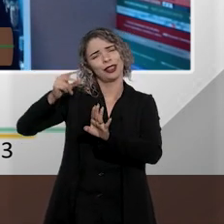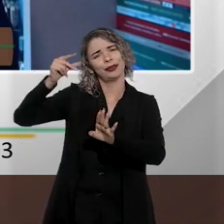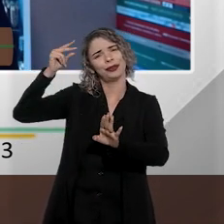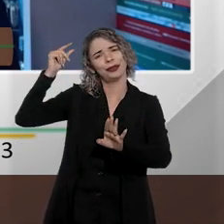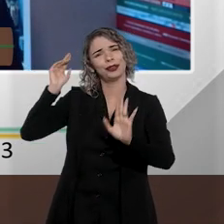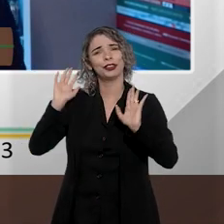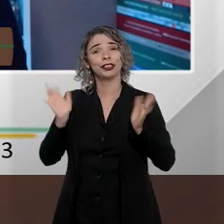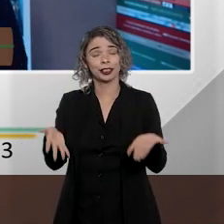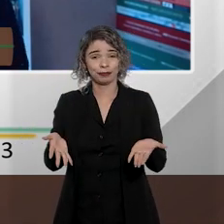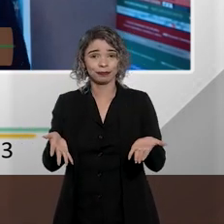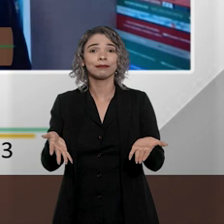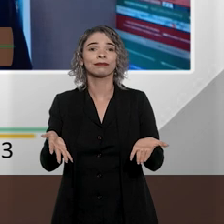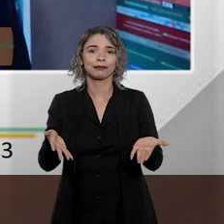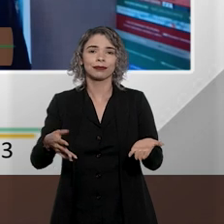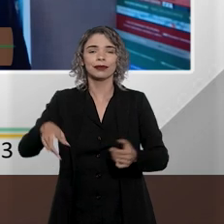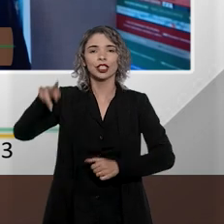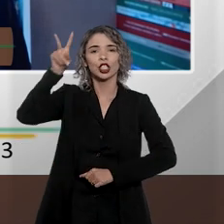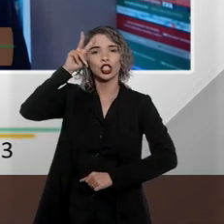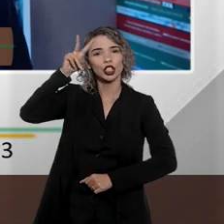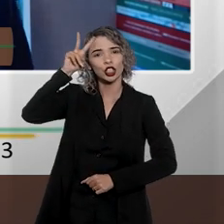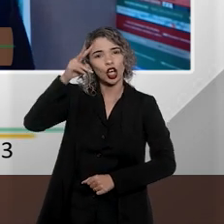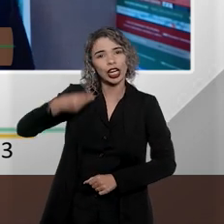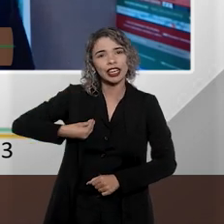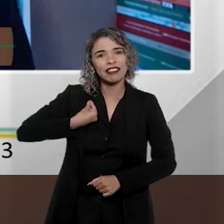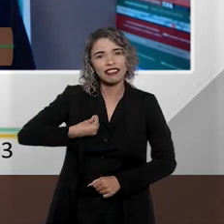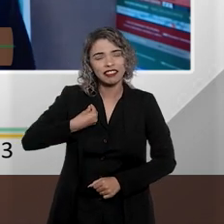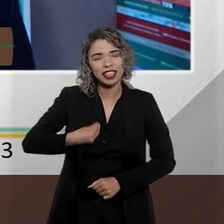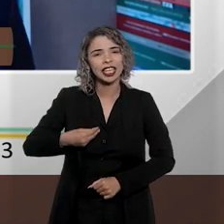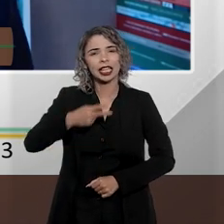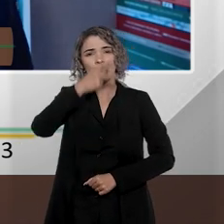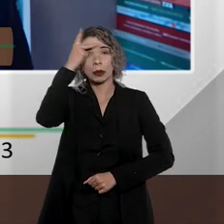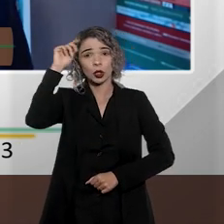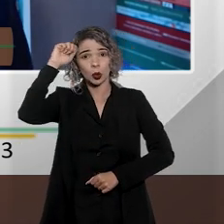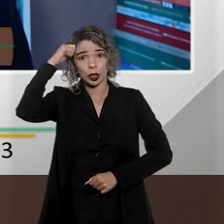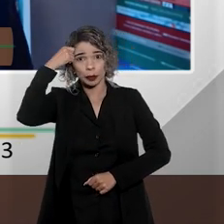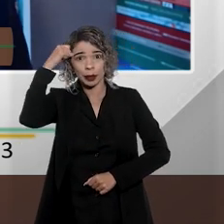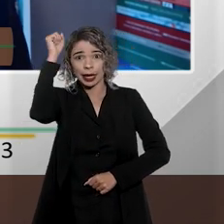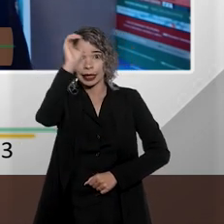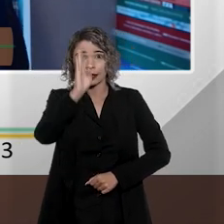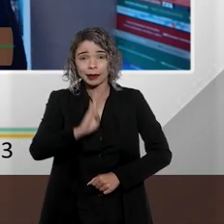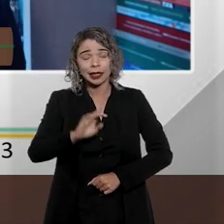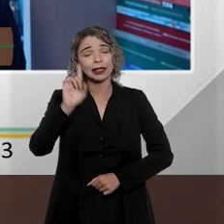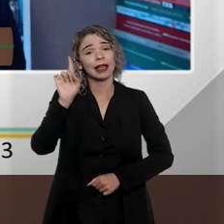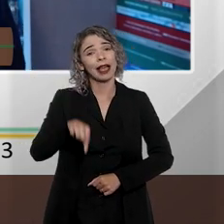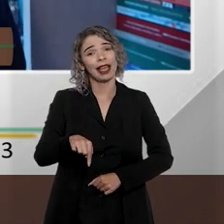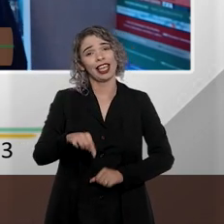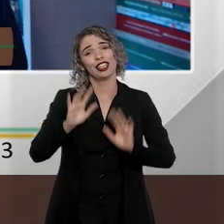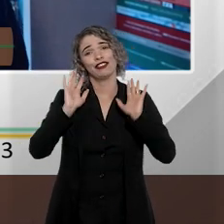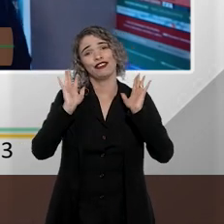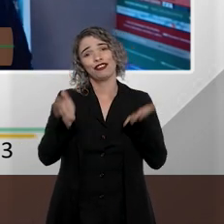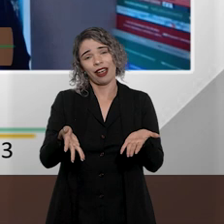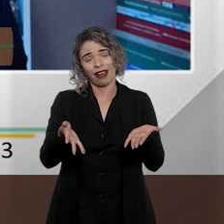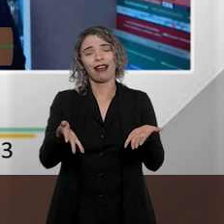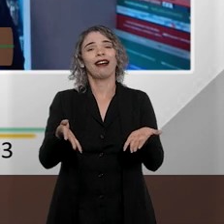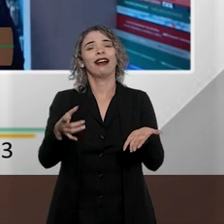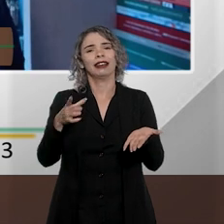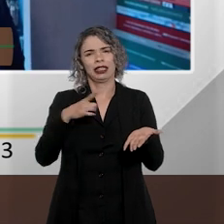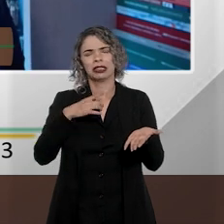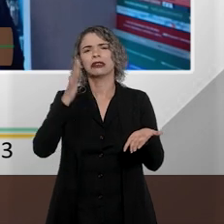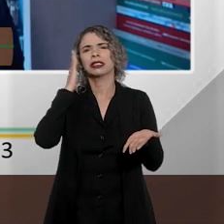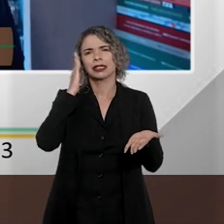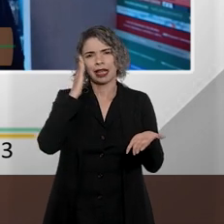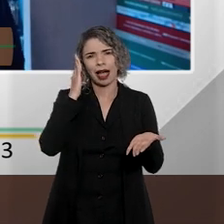Há muito tempo. A história de vida das pessoas negras neste país é, por si só, ainda que